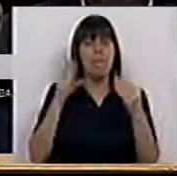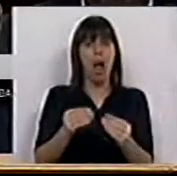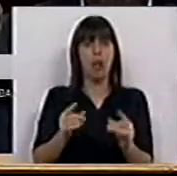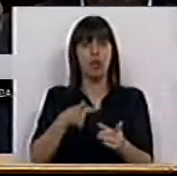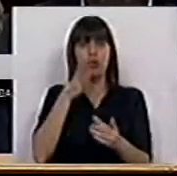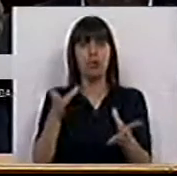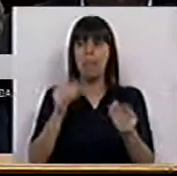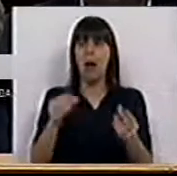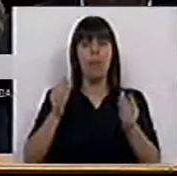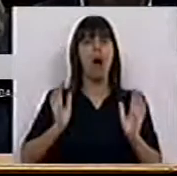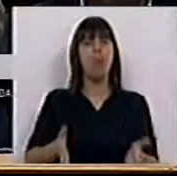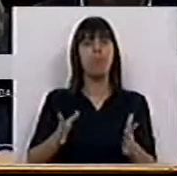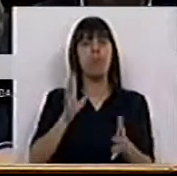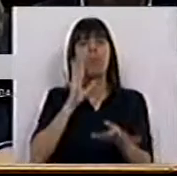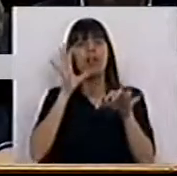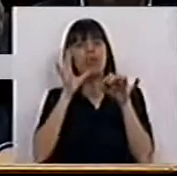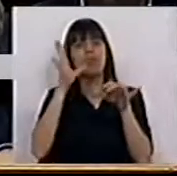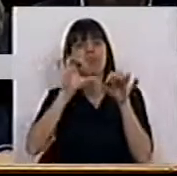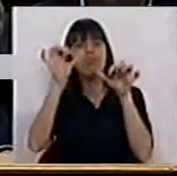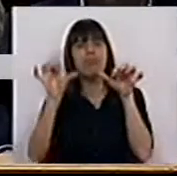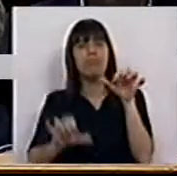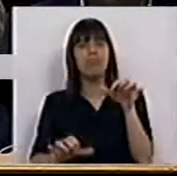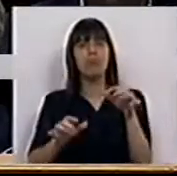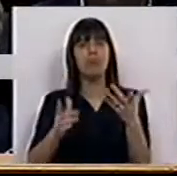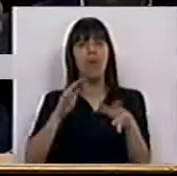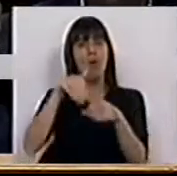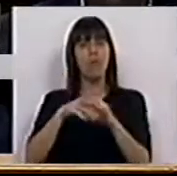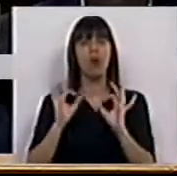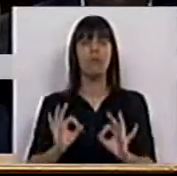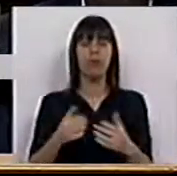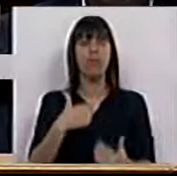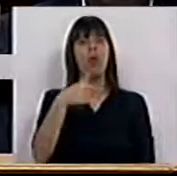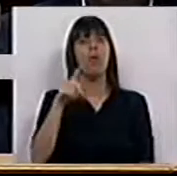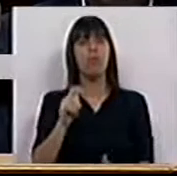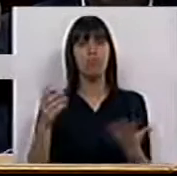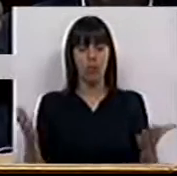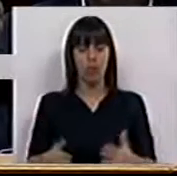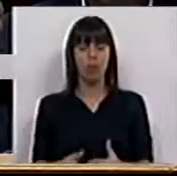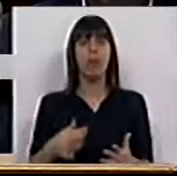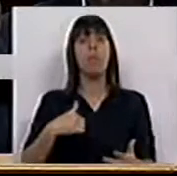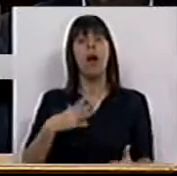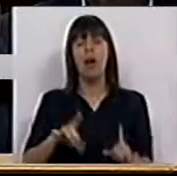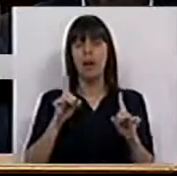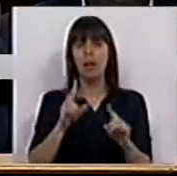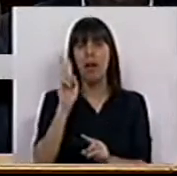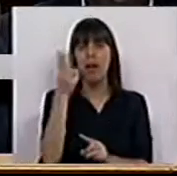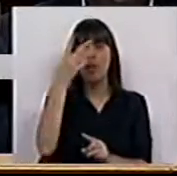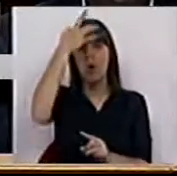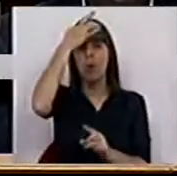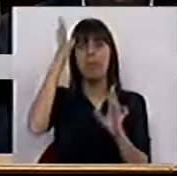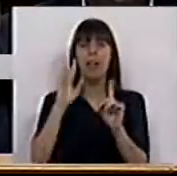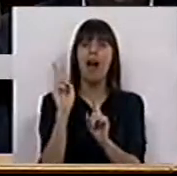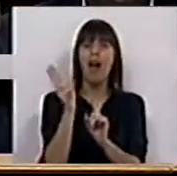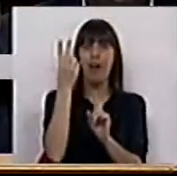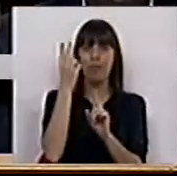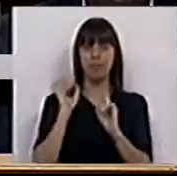do que aquilo que já foi dito para fundamentar o voto favorável do Bloco de Esquerda. Eu queria fazer dois comentários